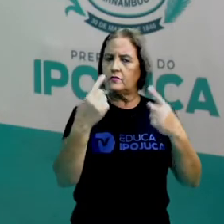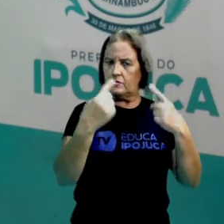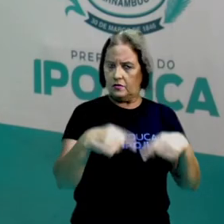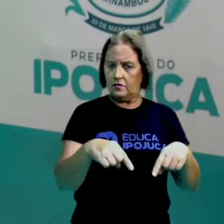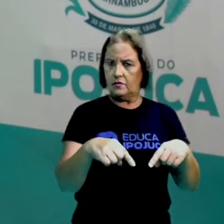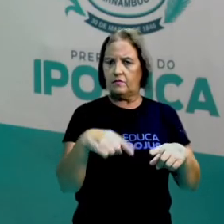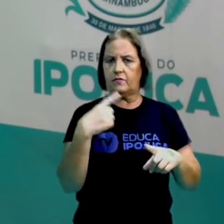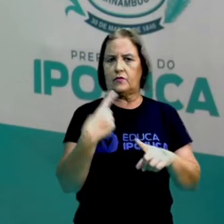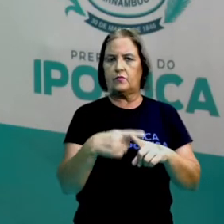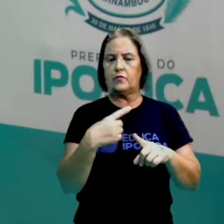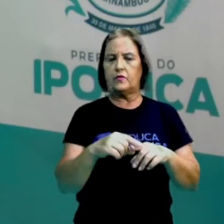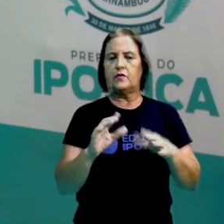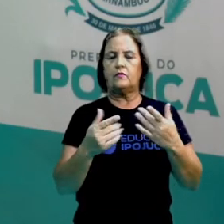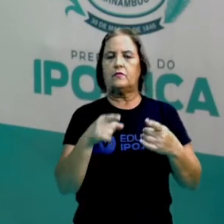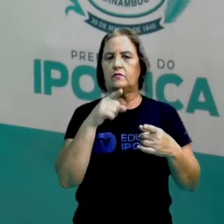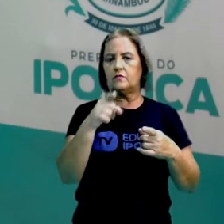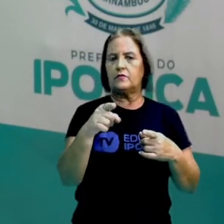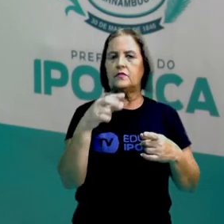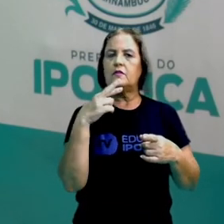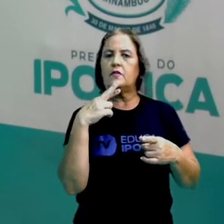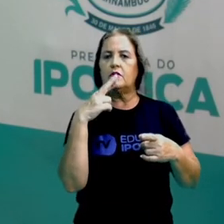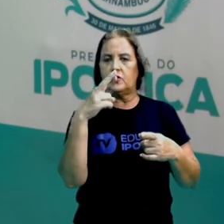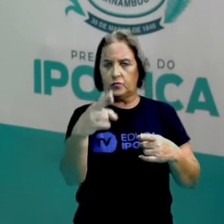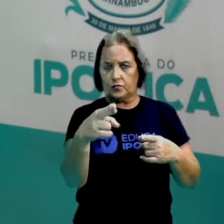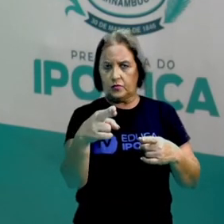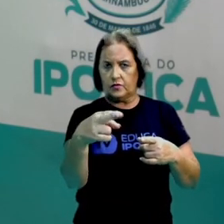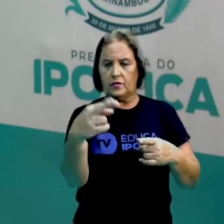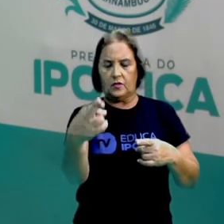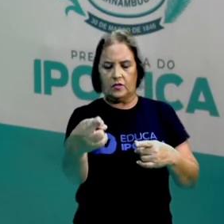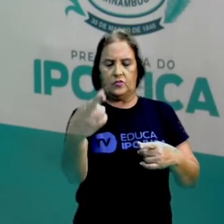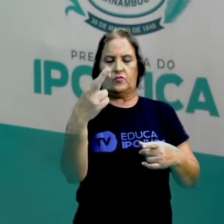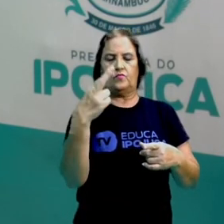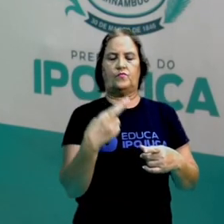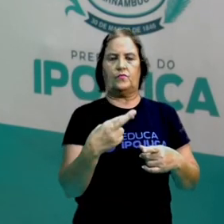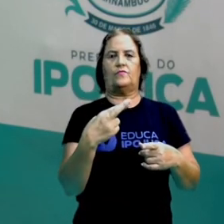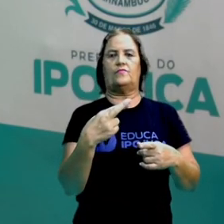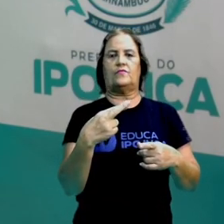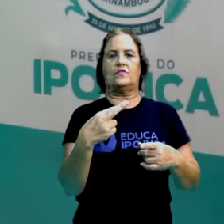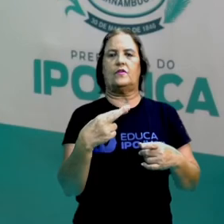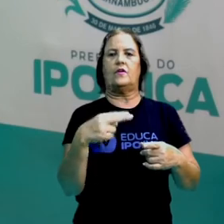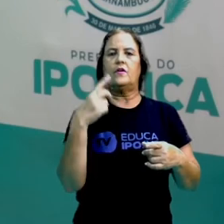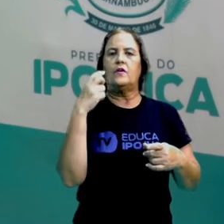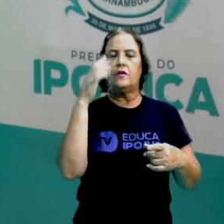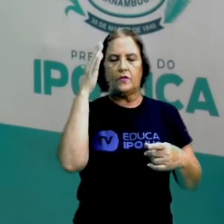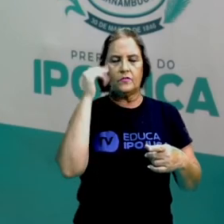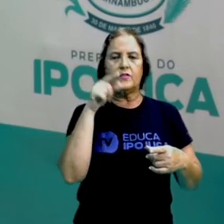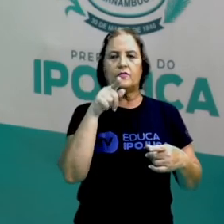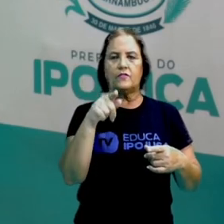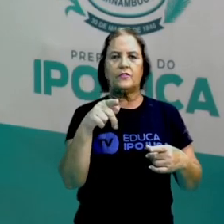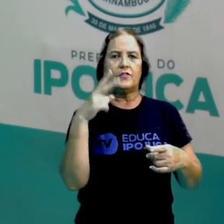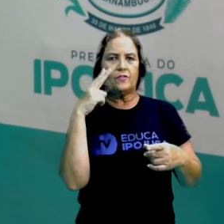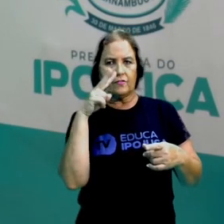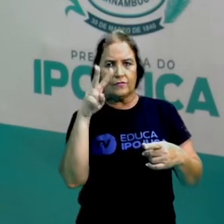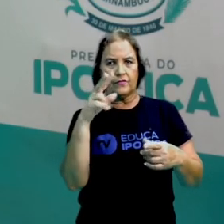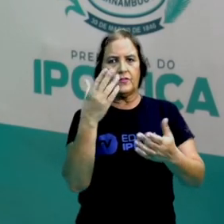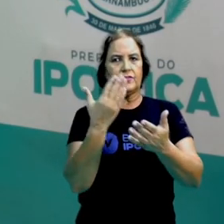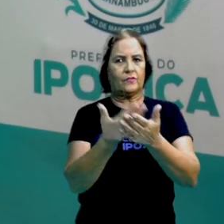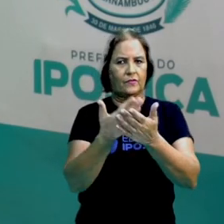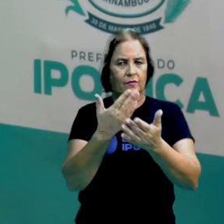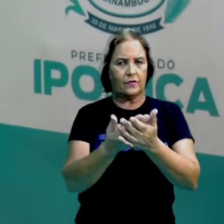Porque assim que você faz o desafio, o resultado vem para mim. E eu sei que você está assistindo a aula e você está